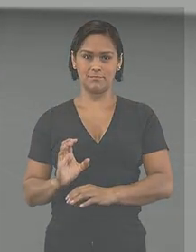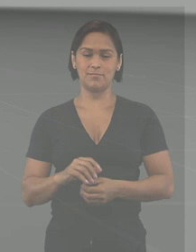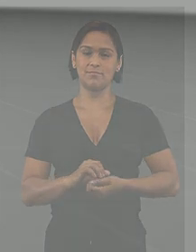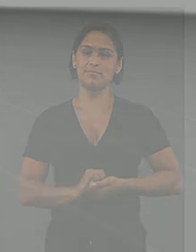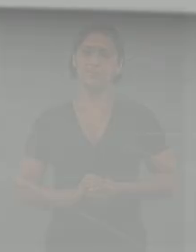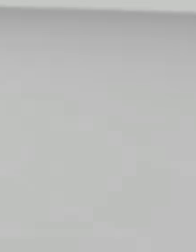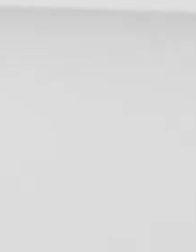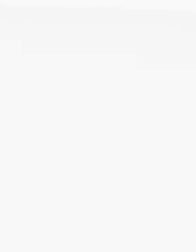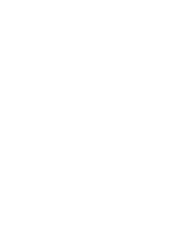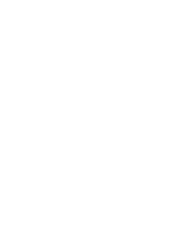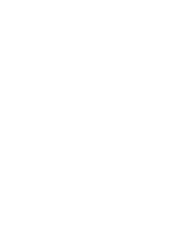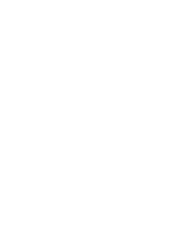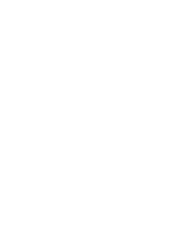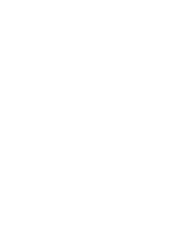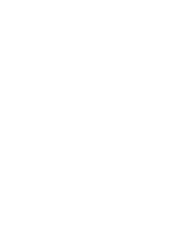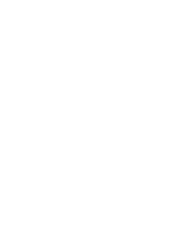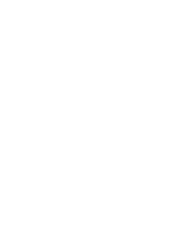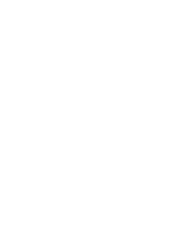Cidadania.